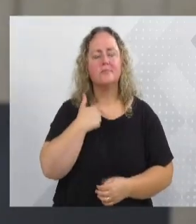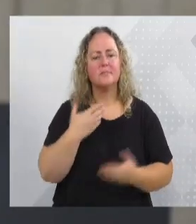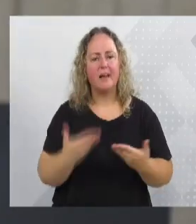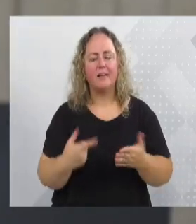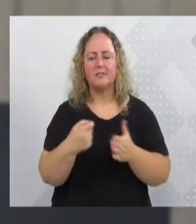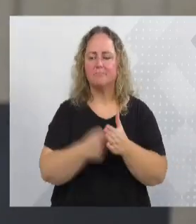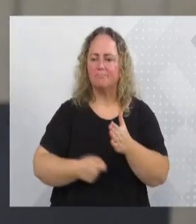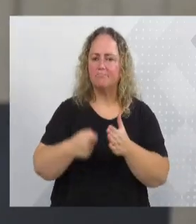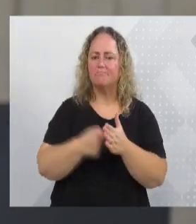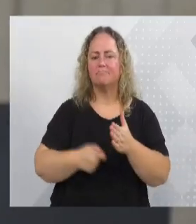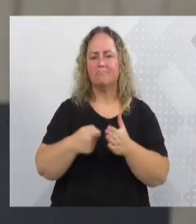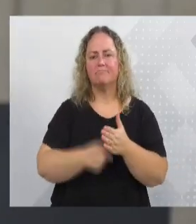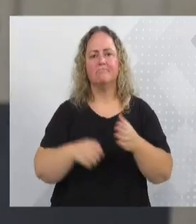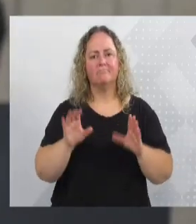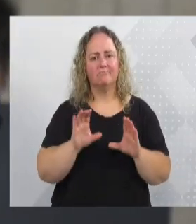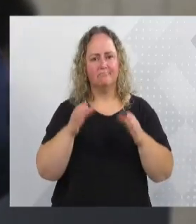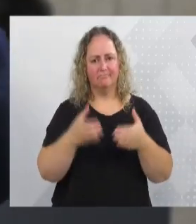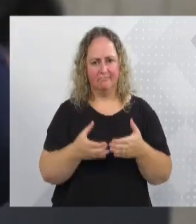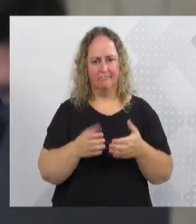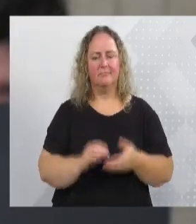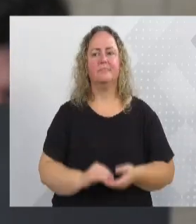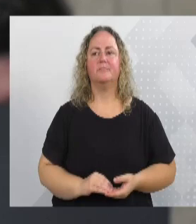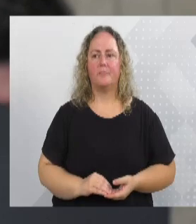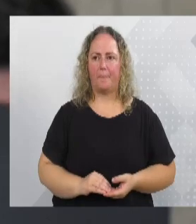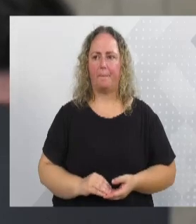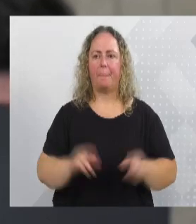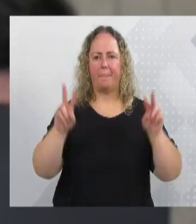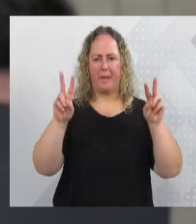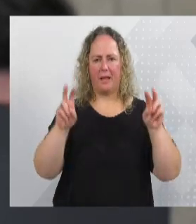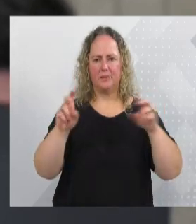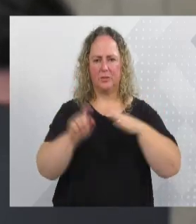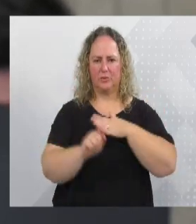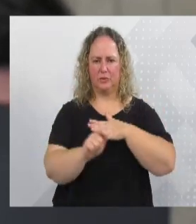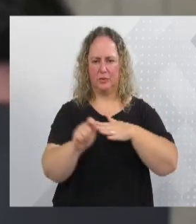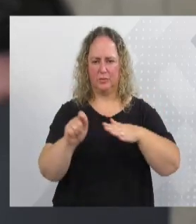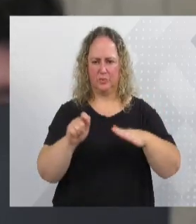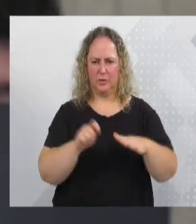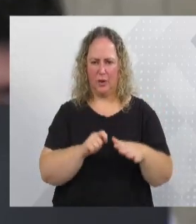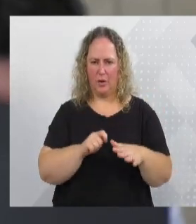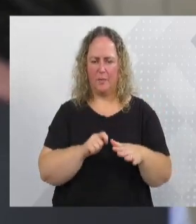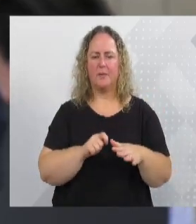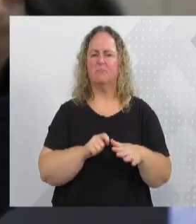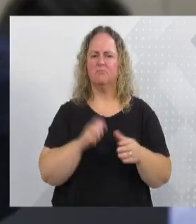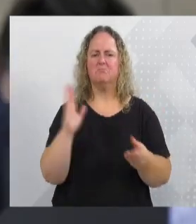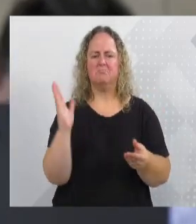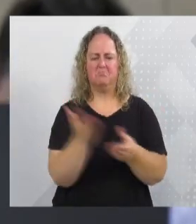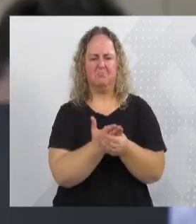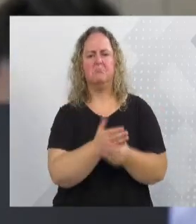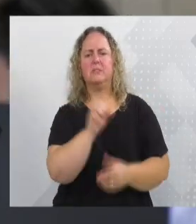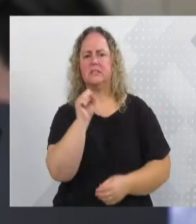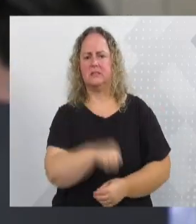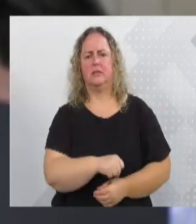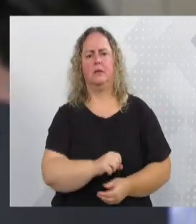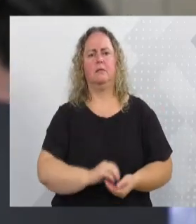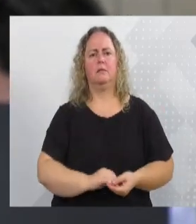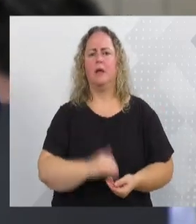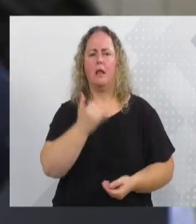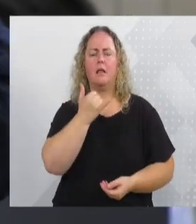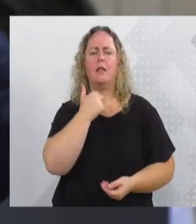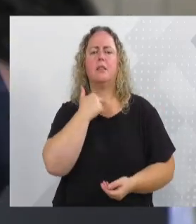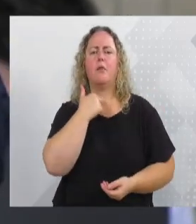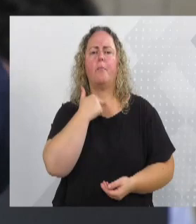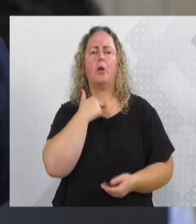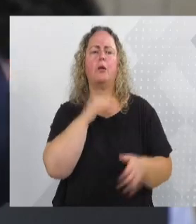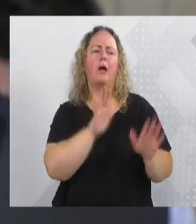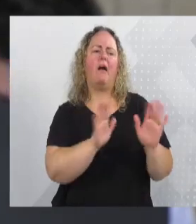em prol da comunidade. E, sobre as fake news, processa mesmo, processa, eu acho que tem que processar. Não pode perdoar. Eu tenho